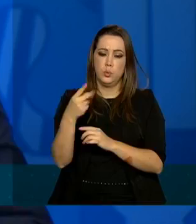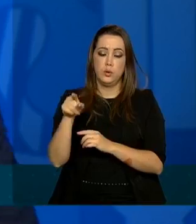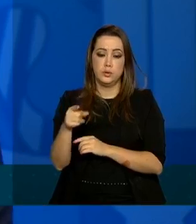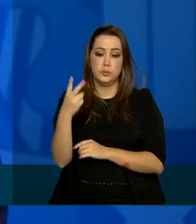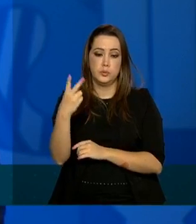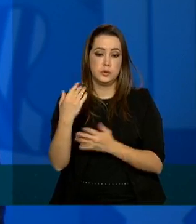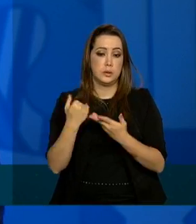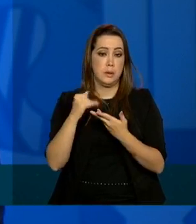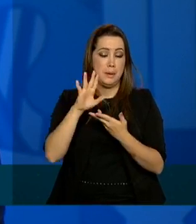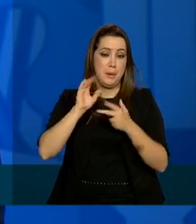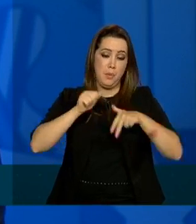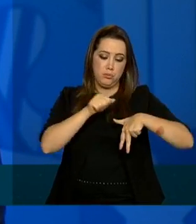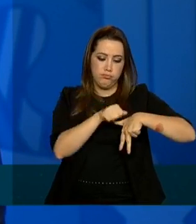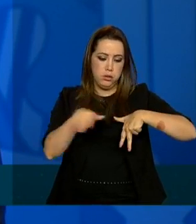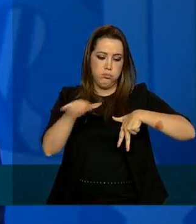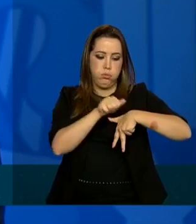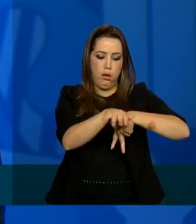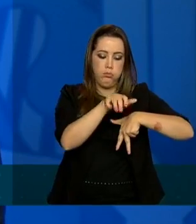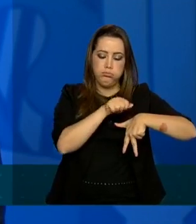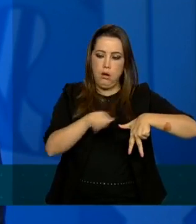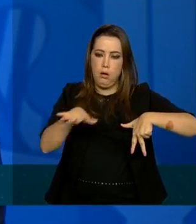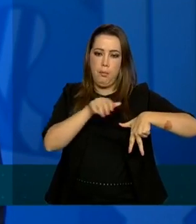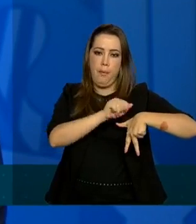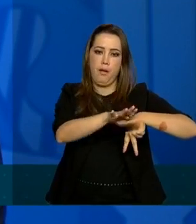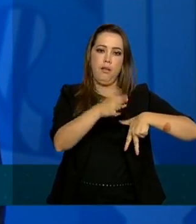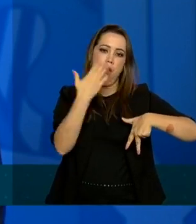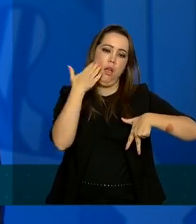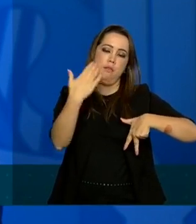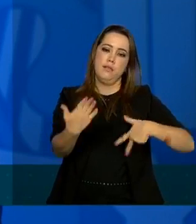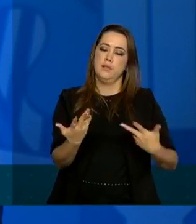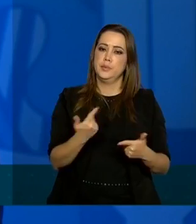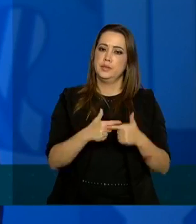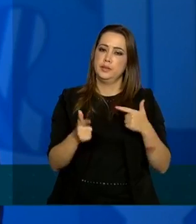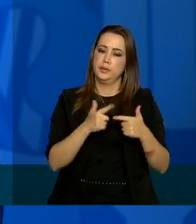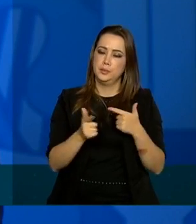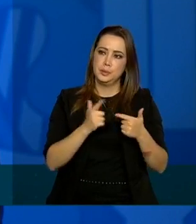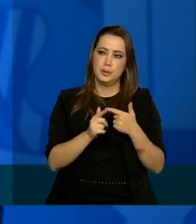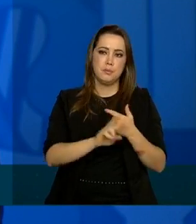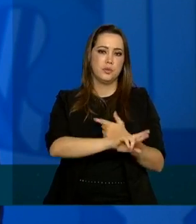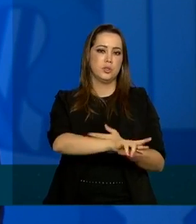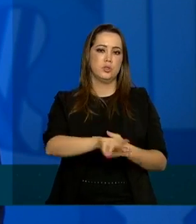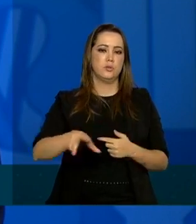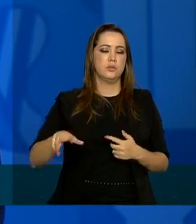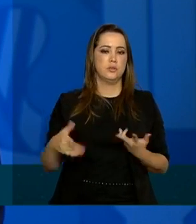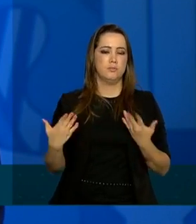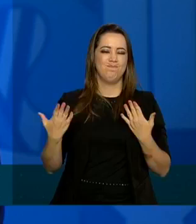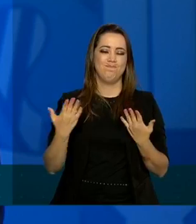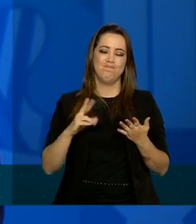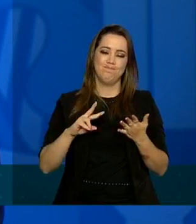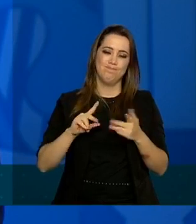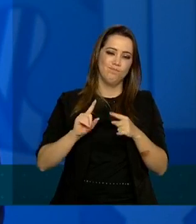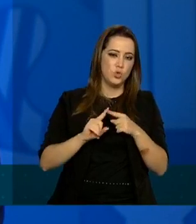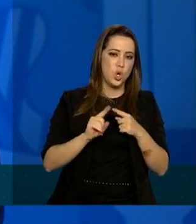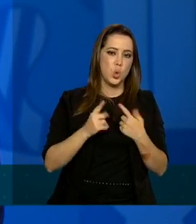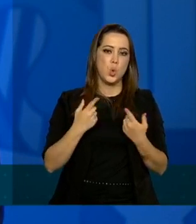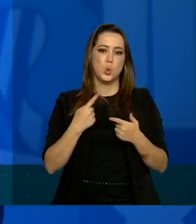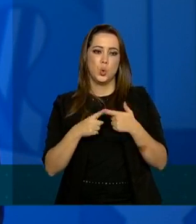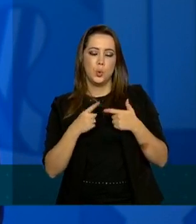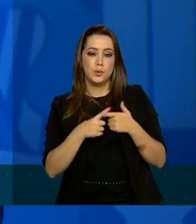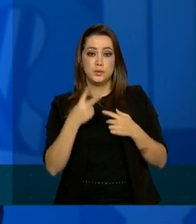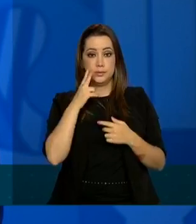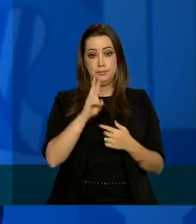para mais de uma pessoa e apresenta situações diversas de acordo com a sua situação